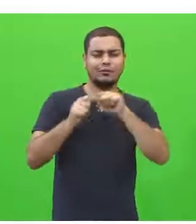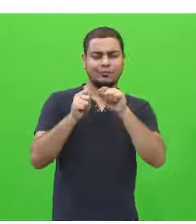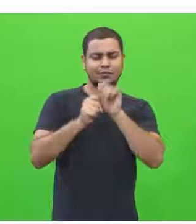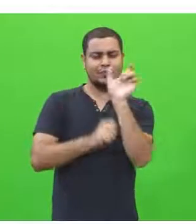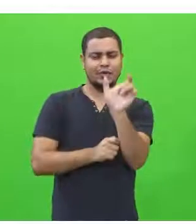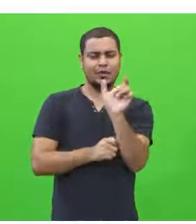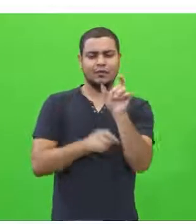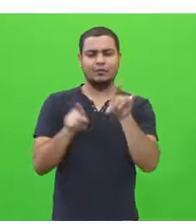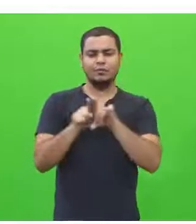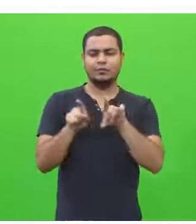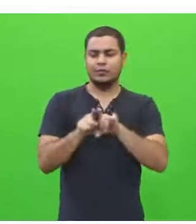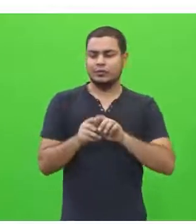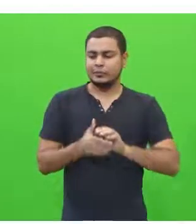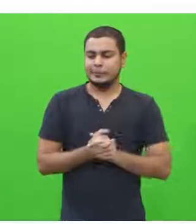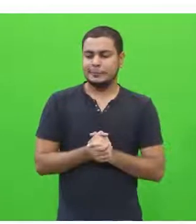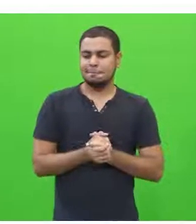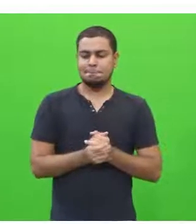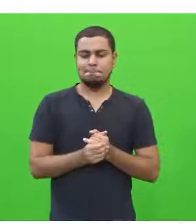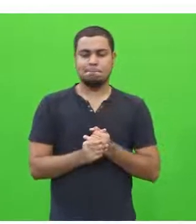contexto.